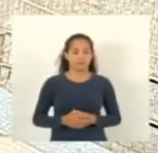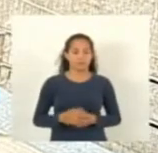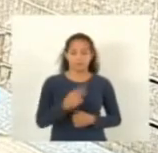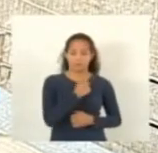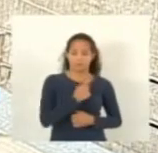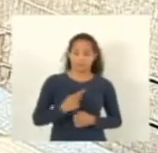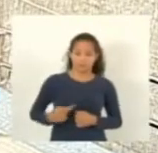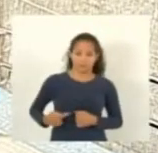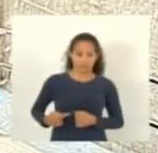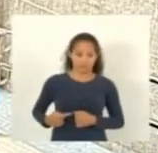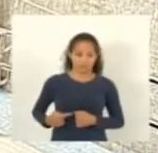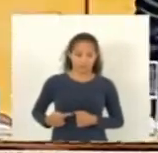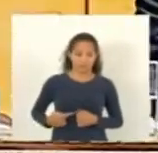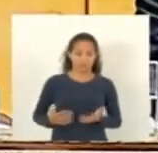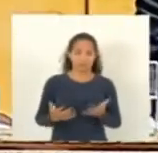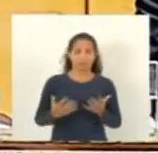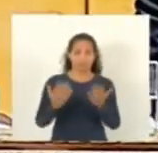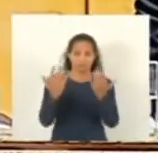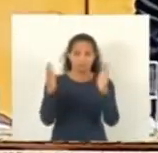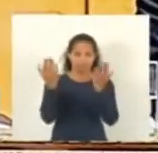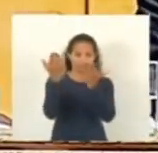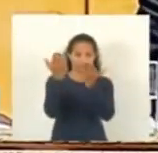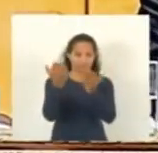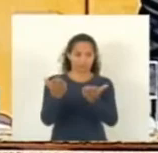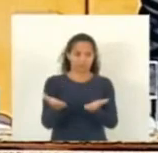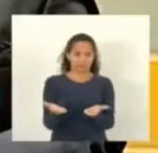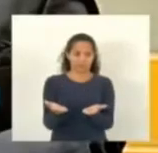Presidente, eu quero lhe parabenizar